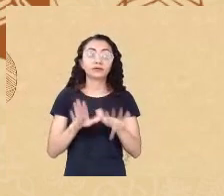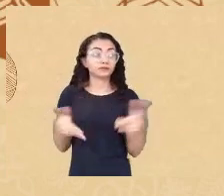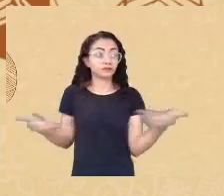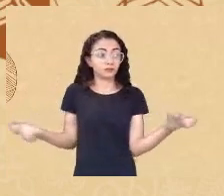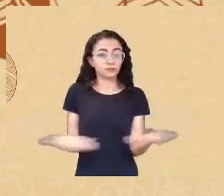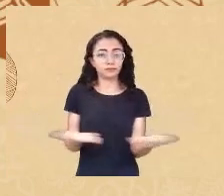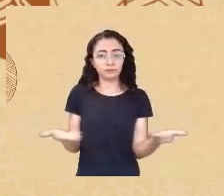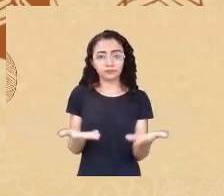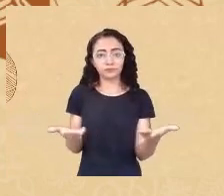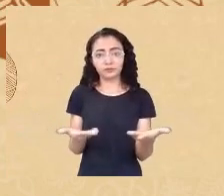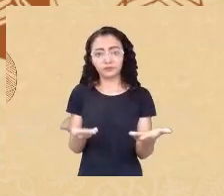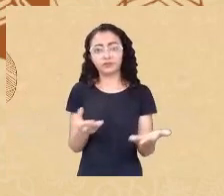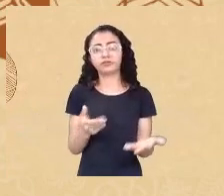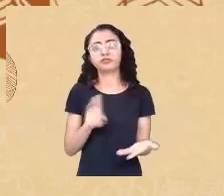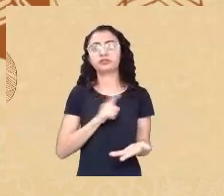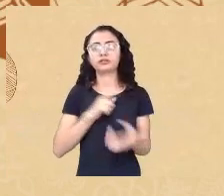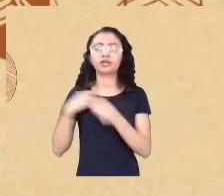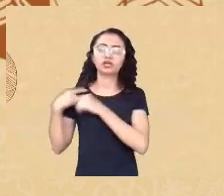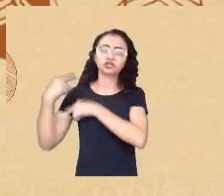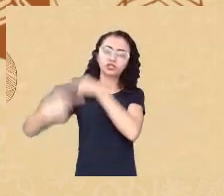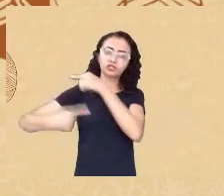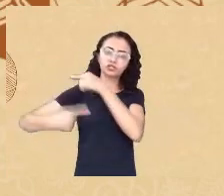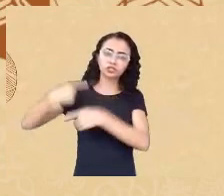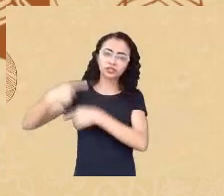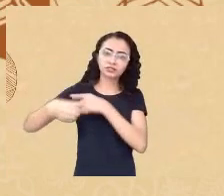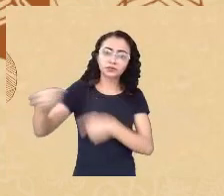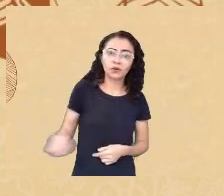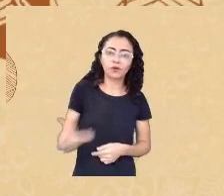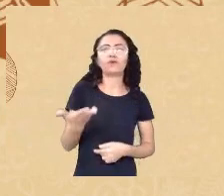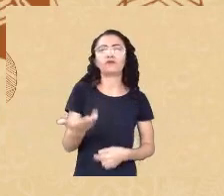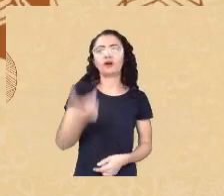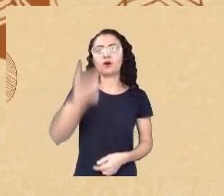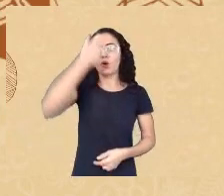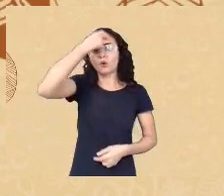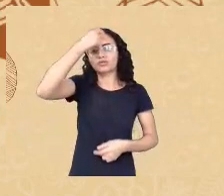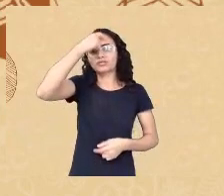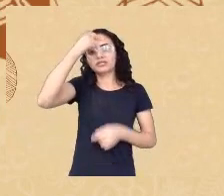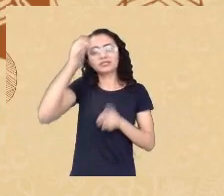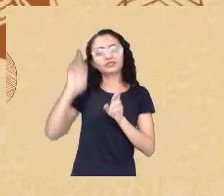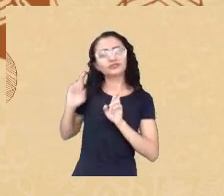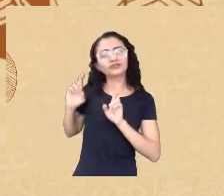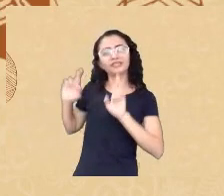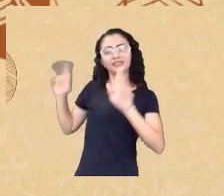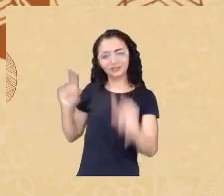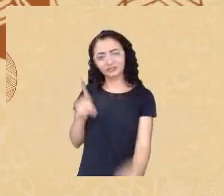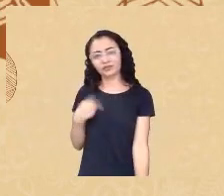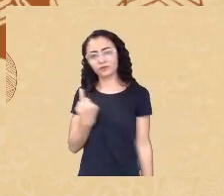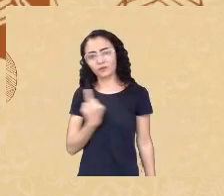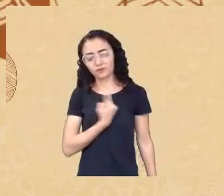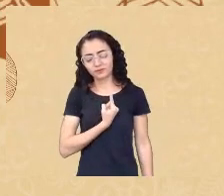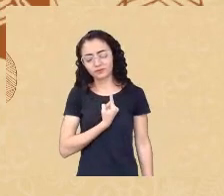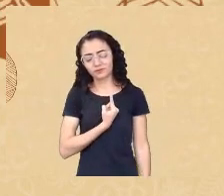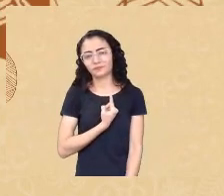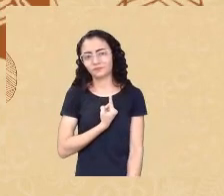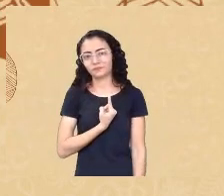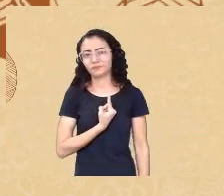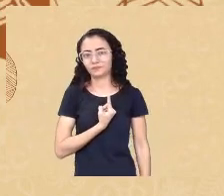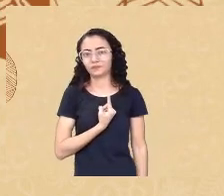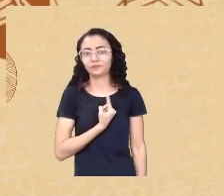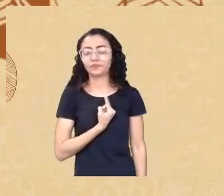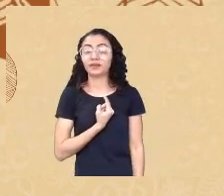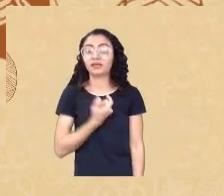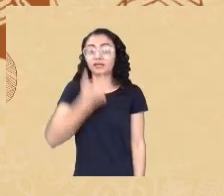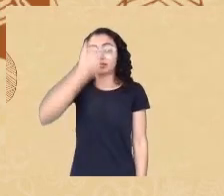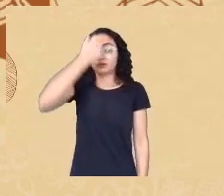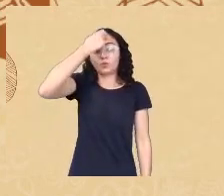com uma nova geração que tem uma mente muito diferente da que nós tivemos e que talvez essa mente atual possa